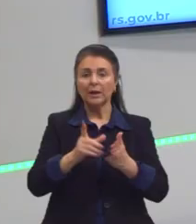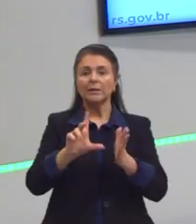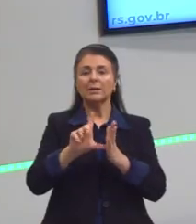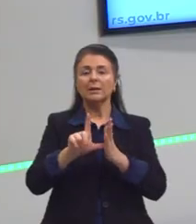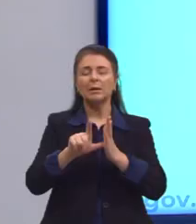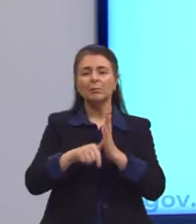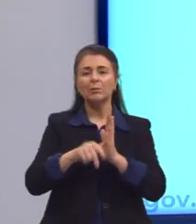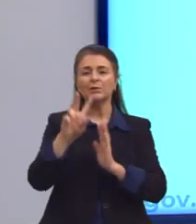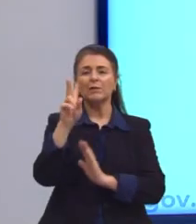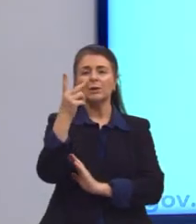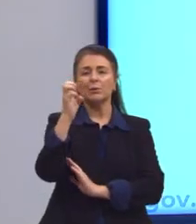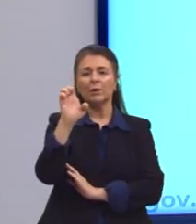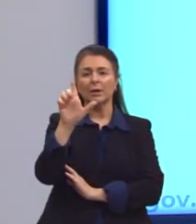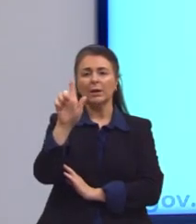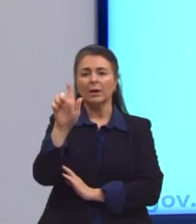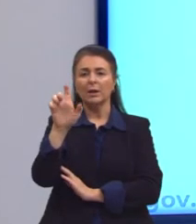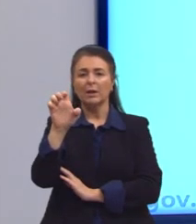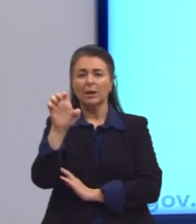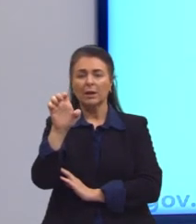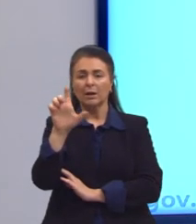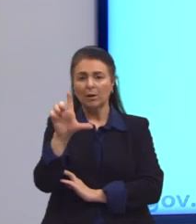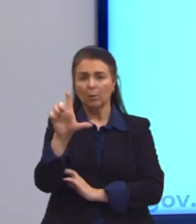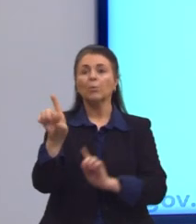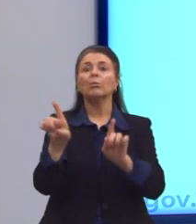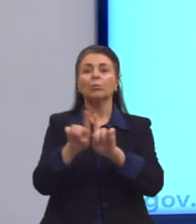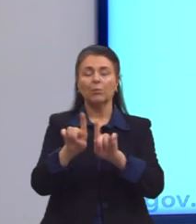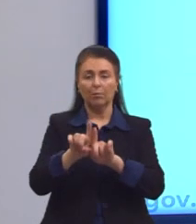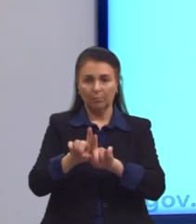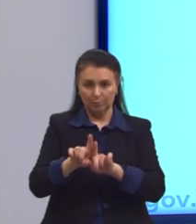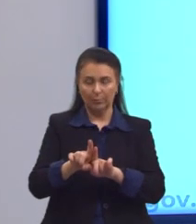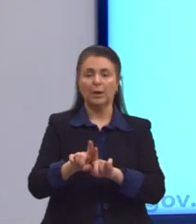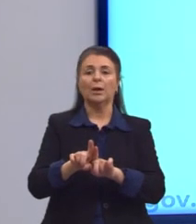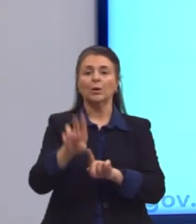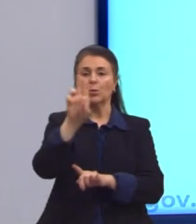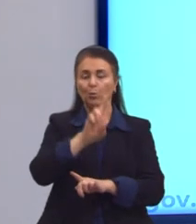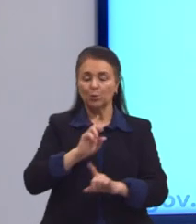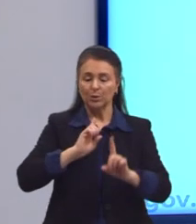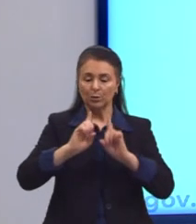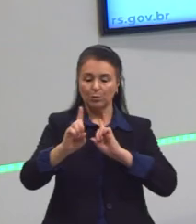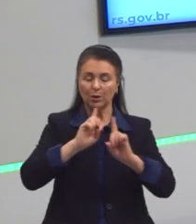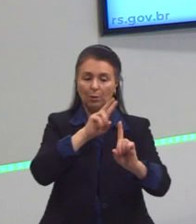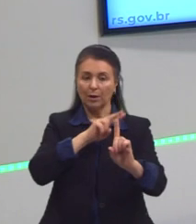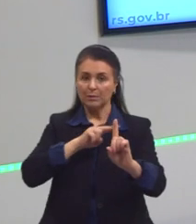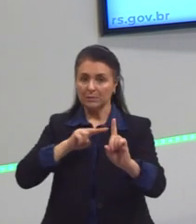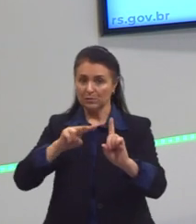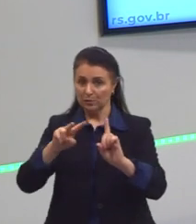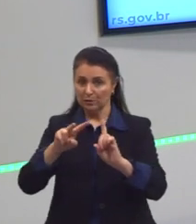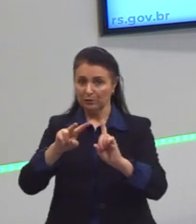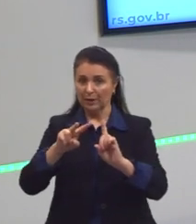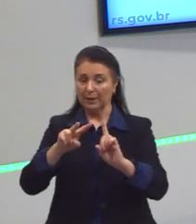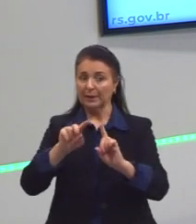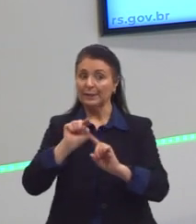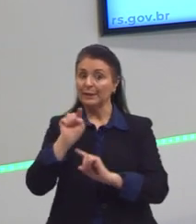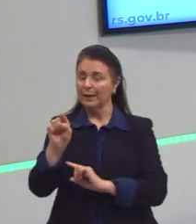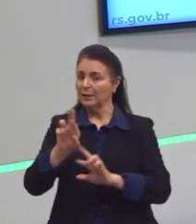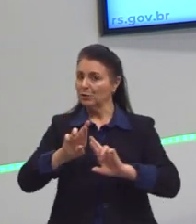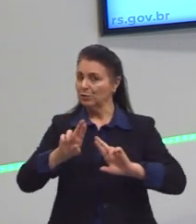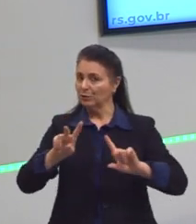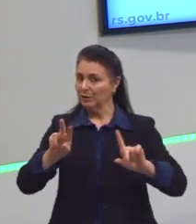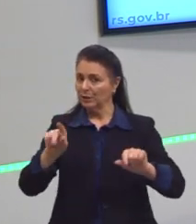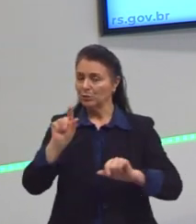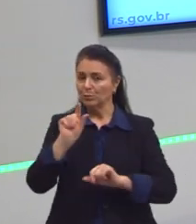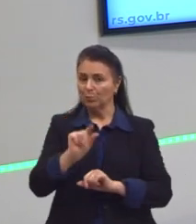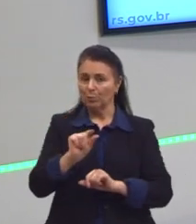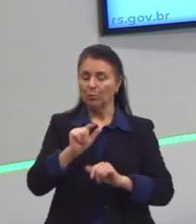vem um pouquinho antes de Marx, pega essa questão do diálogo. A perspectiva do Hegel é que a sociedade está sempre em